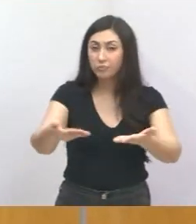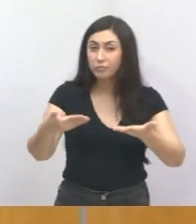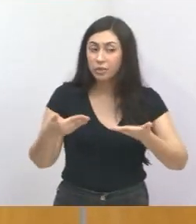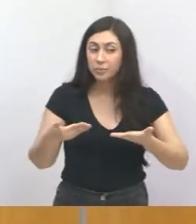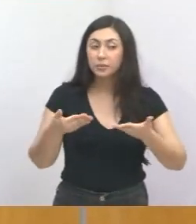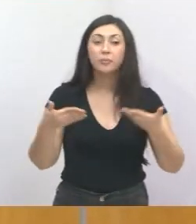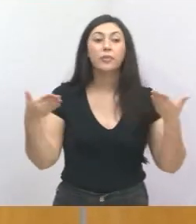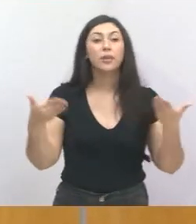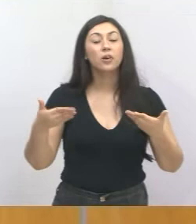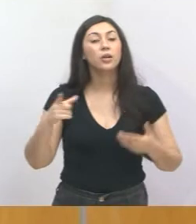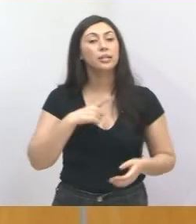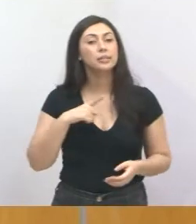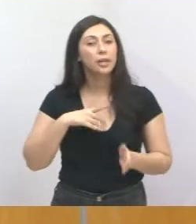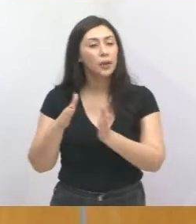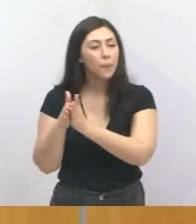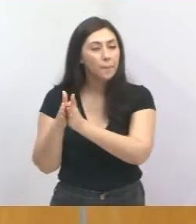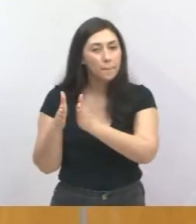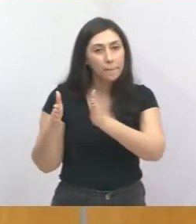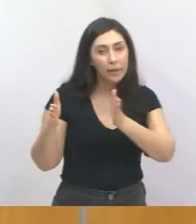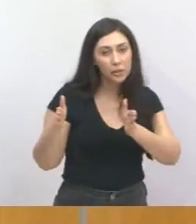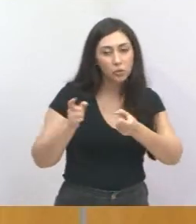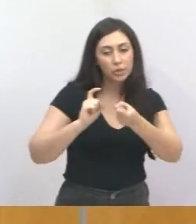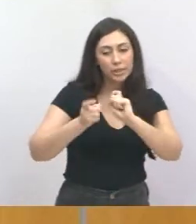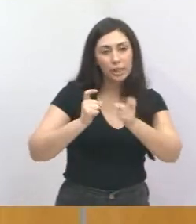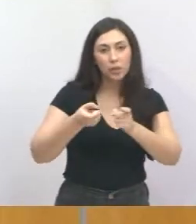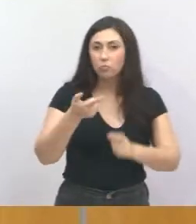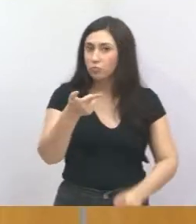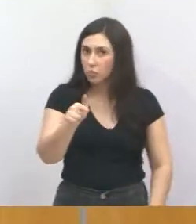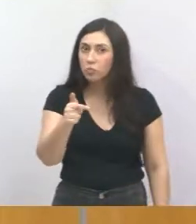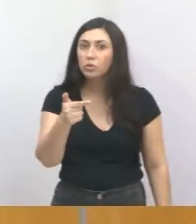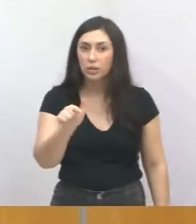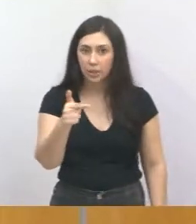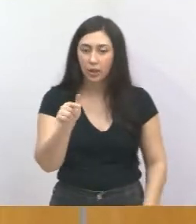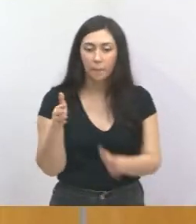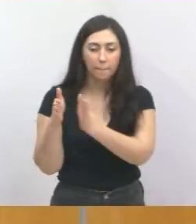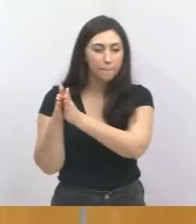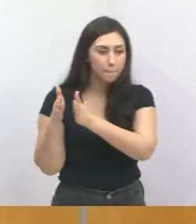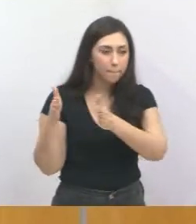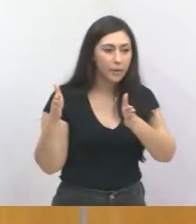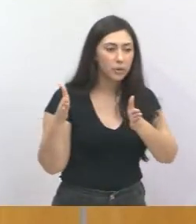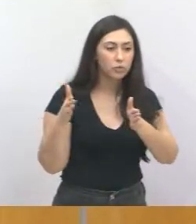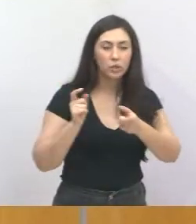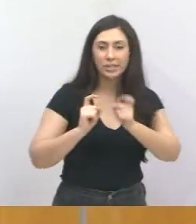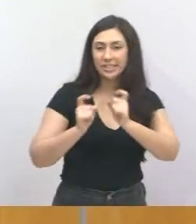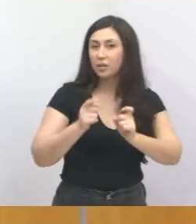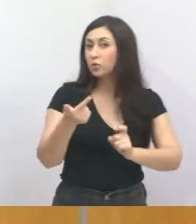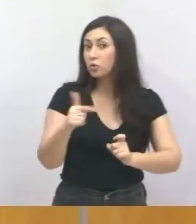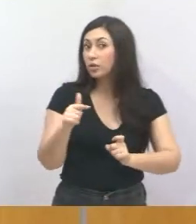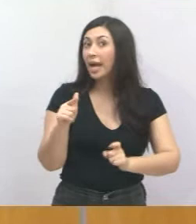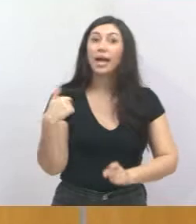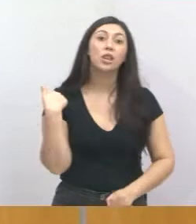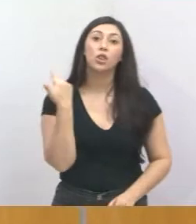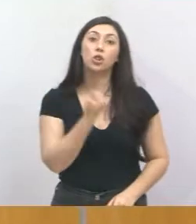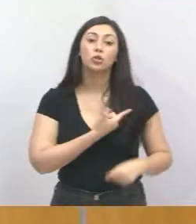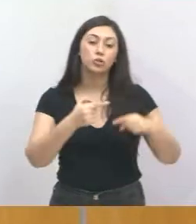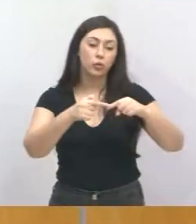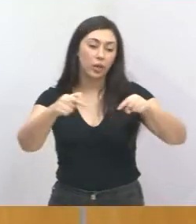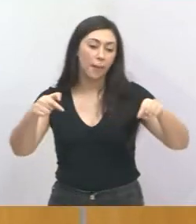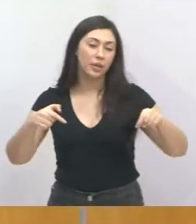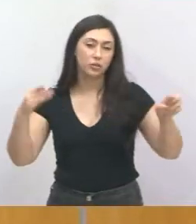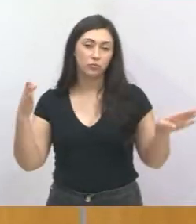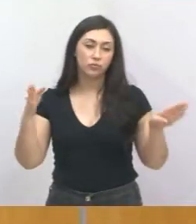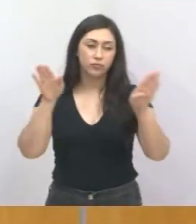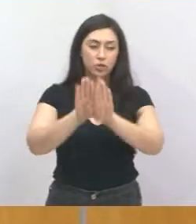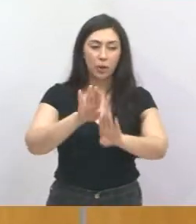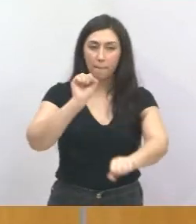agora tem o recesso de sessões de Câmara. O recesso de sessões de Câmara não significa que o nosso gabinete, que o nosso